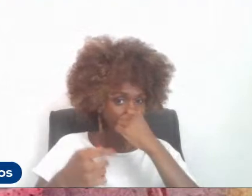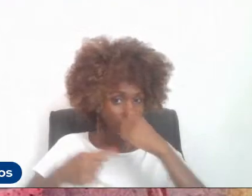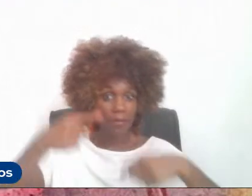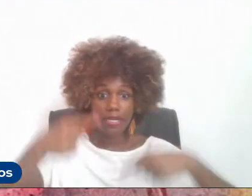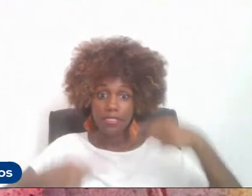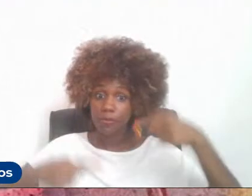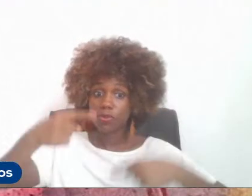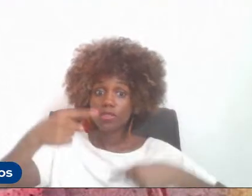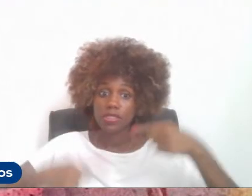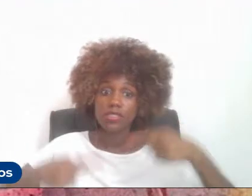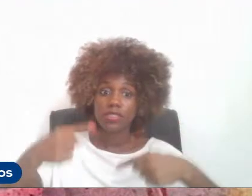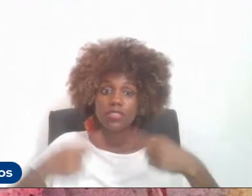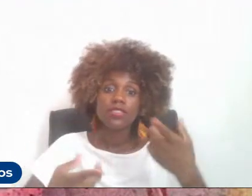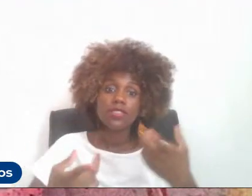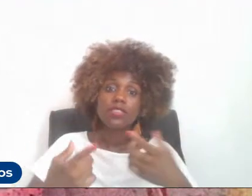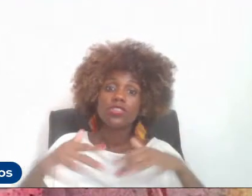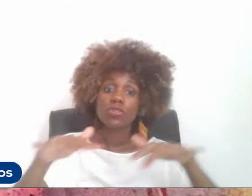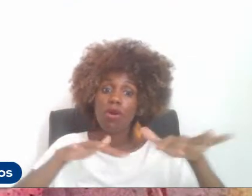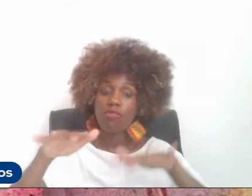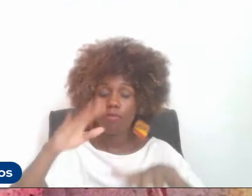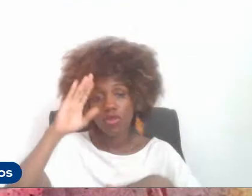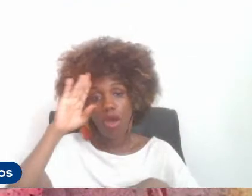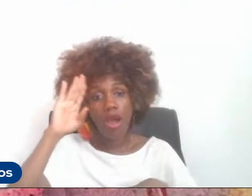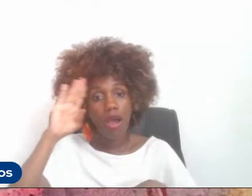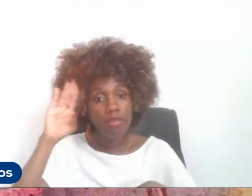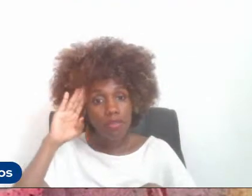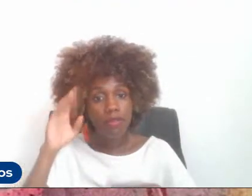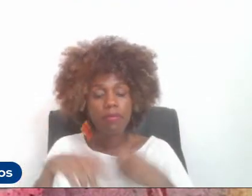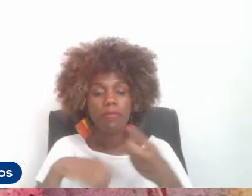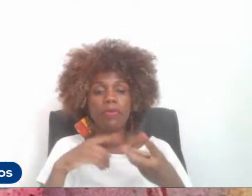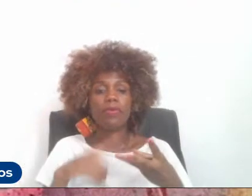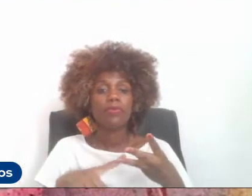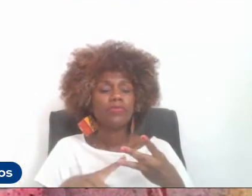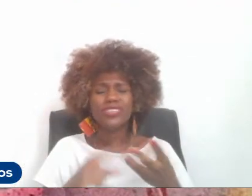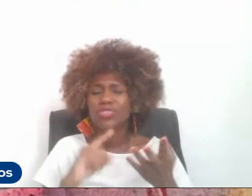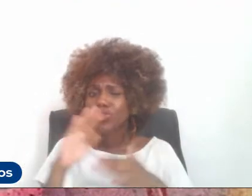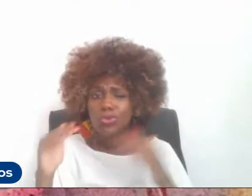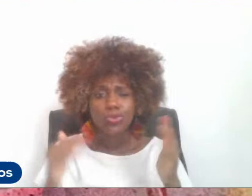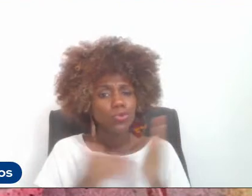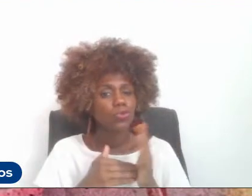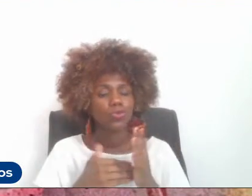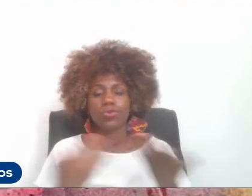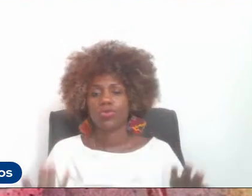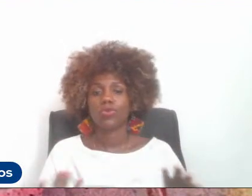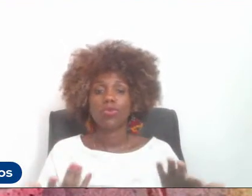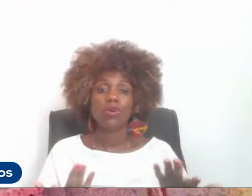de desenvolvimento acadêmico, enfim, de tudo. Tudo depende